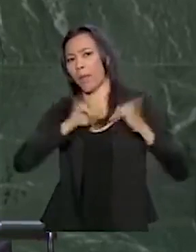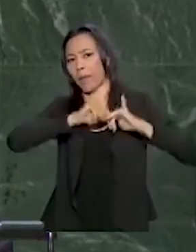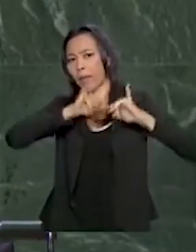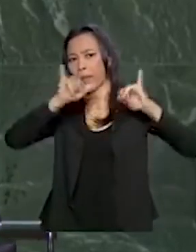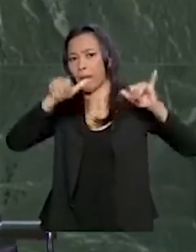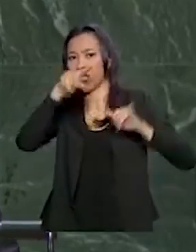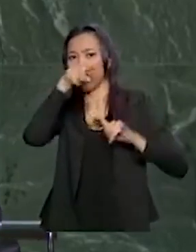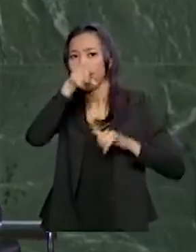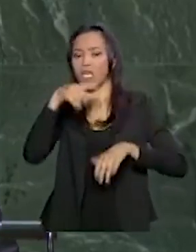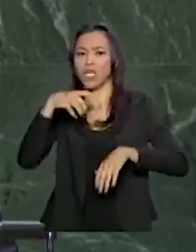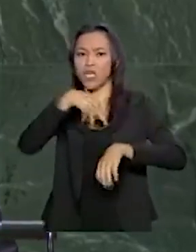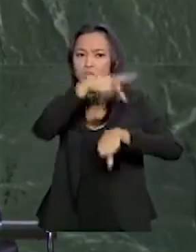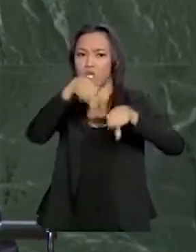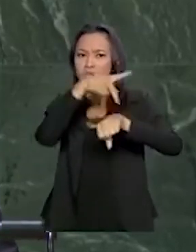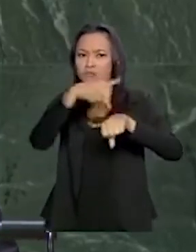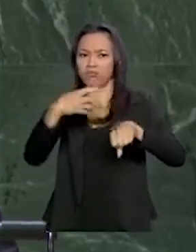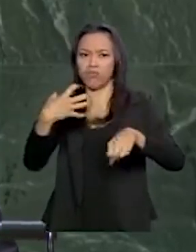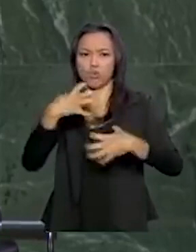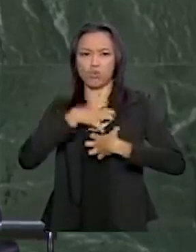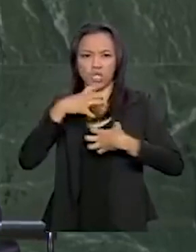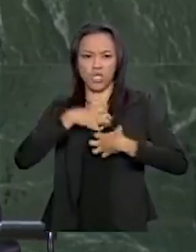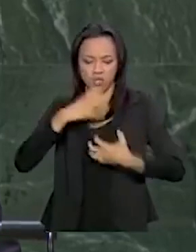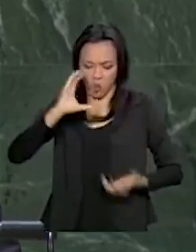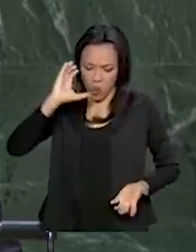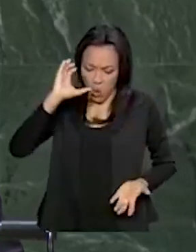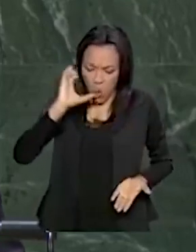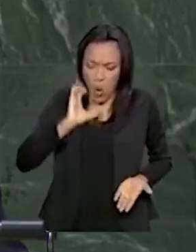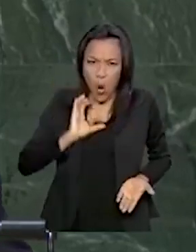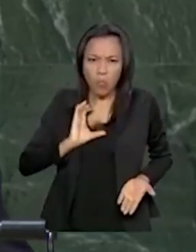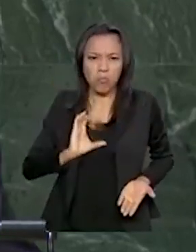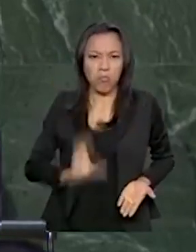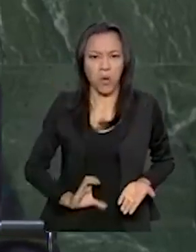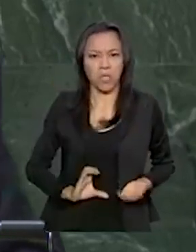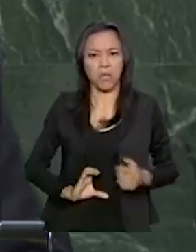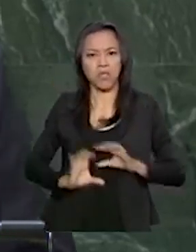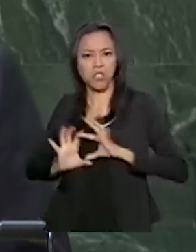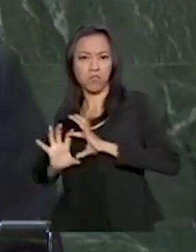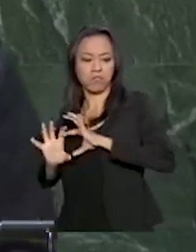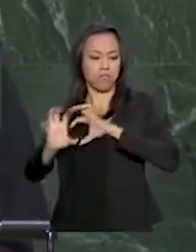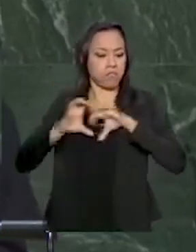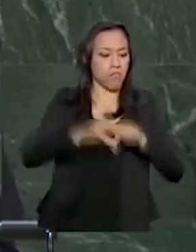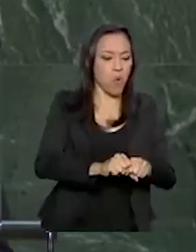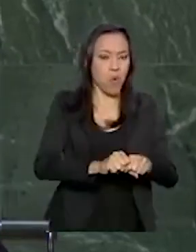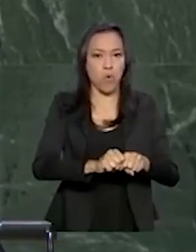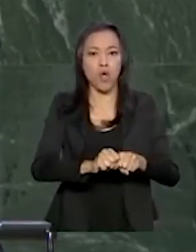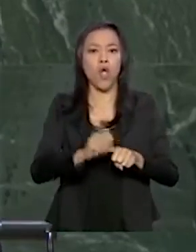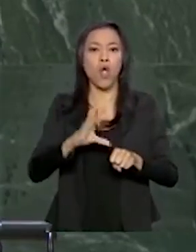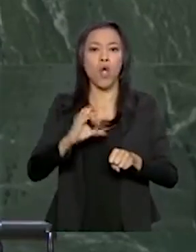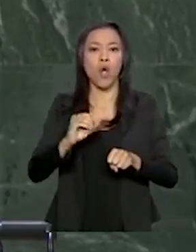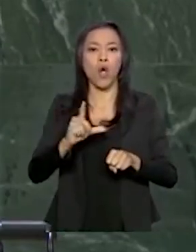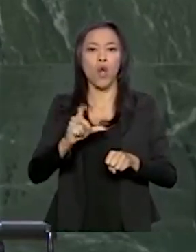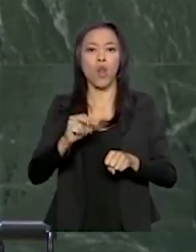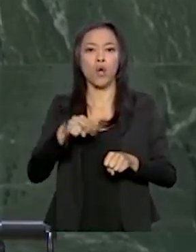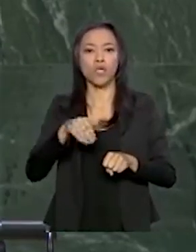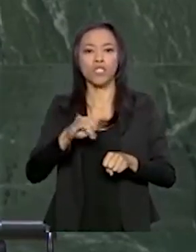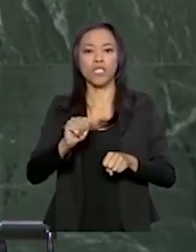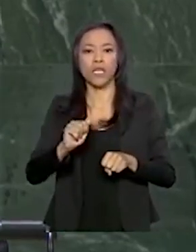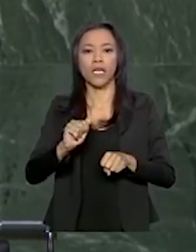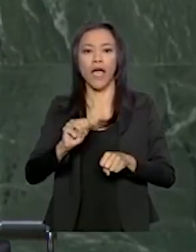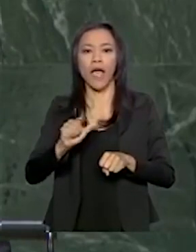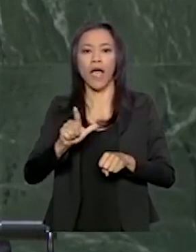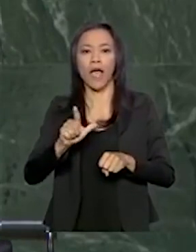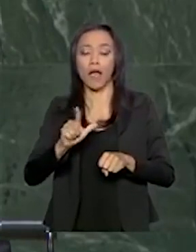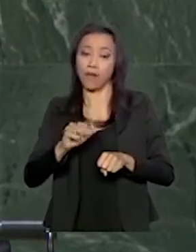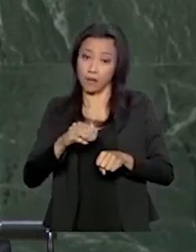desrespeitosa e com espírito colonialista. Questionaram aquilo que